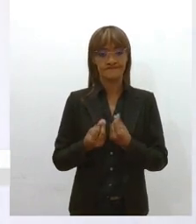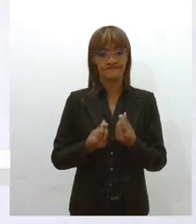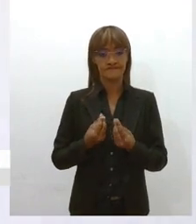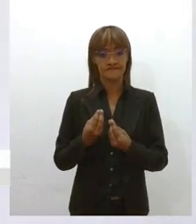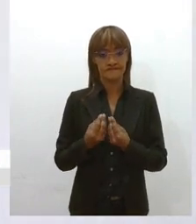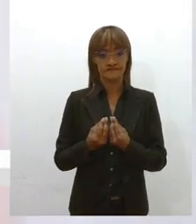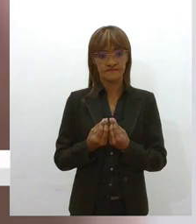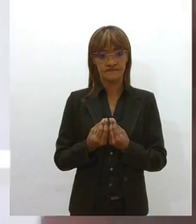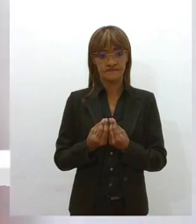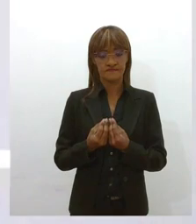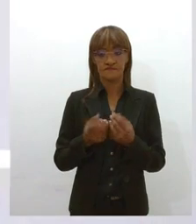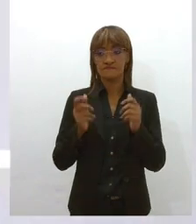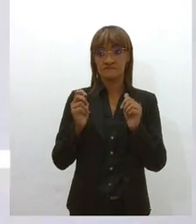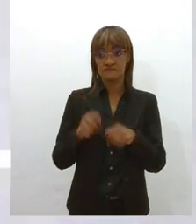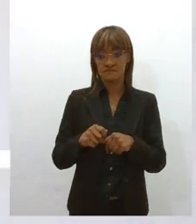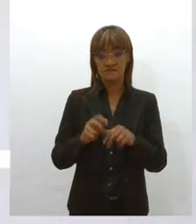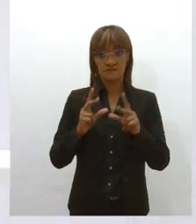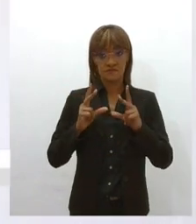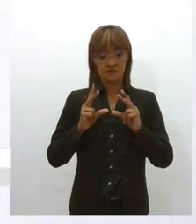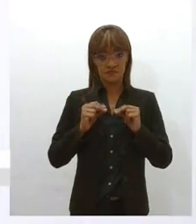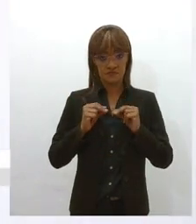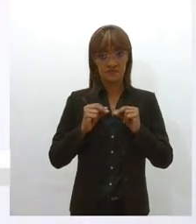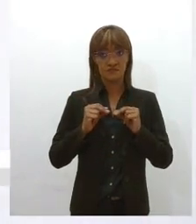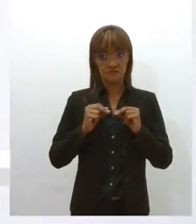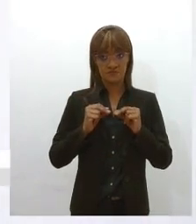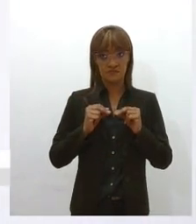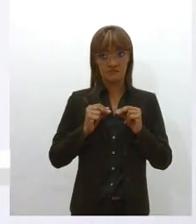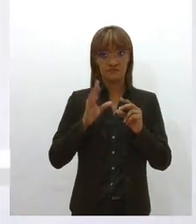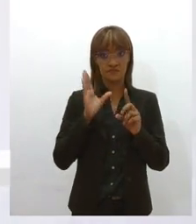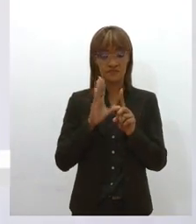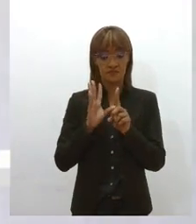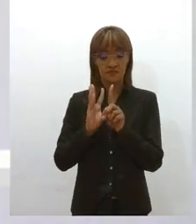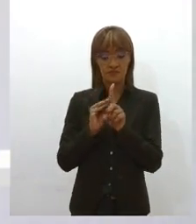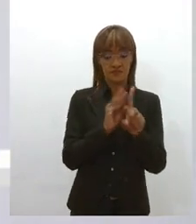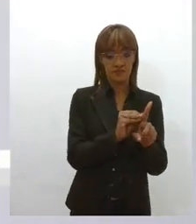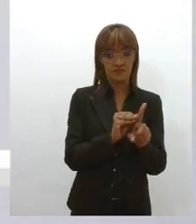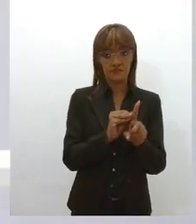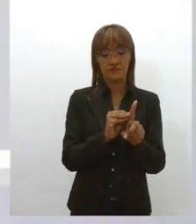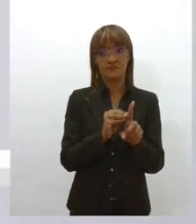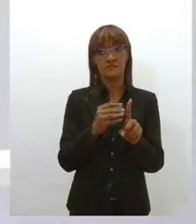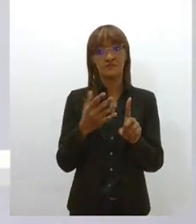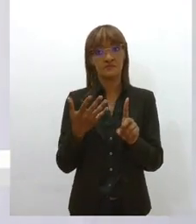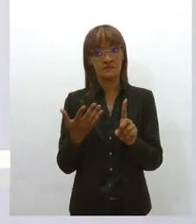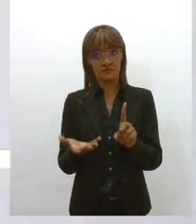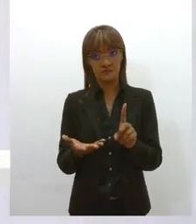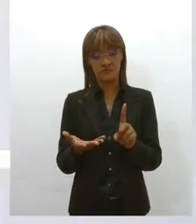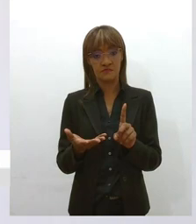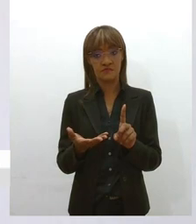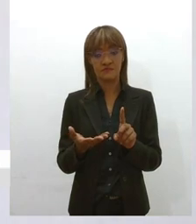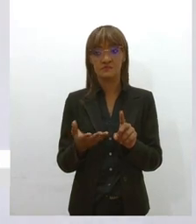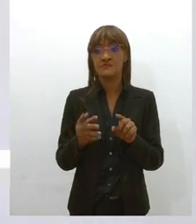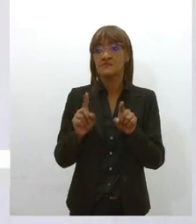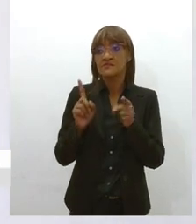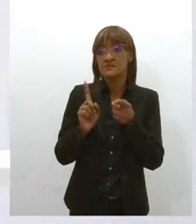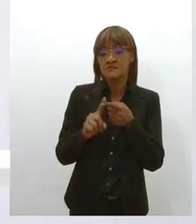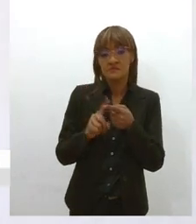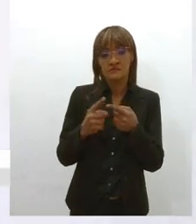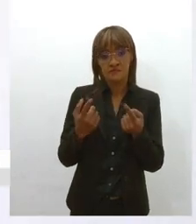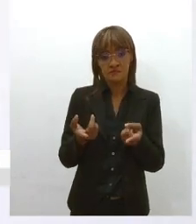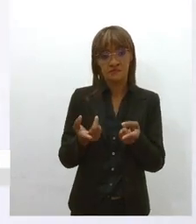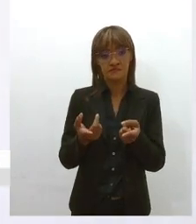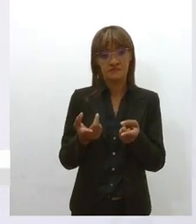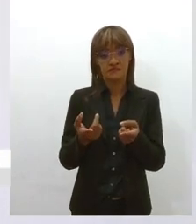assédio, assédio, tanto moral quanto assédio sexual, é, ela tem mais dificuldade de fazer